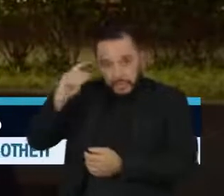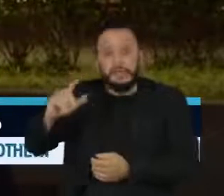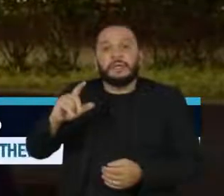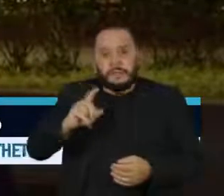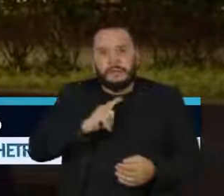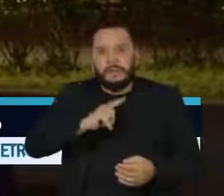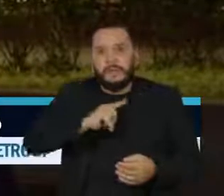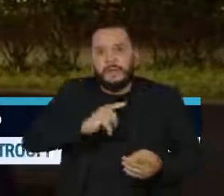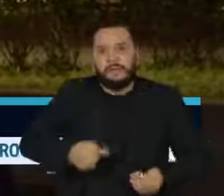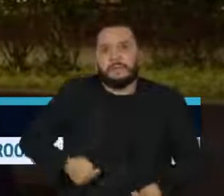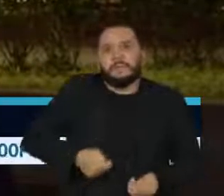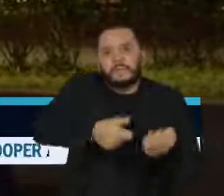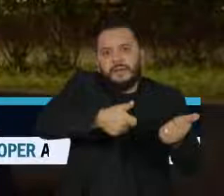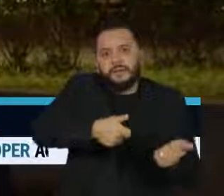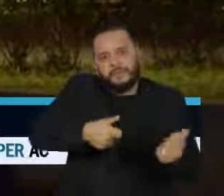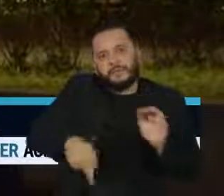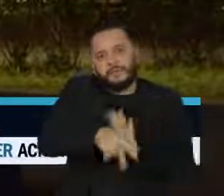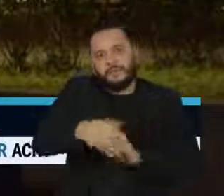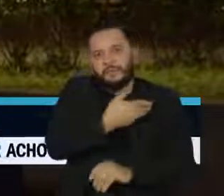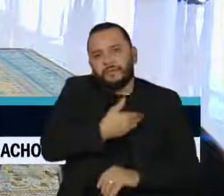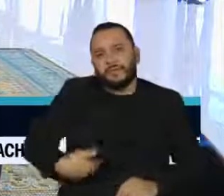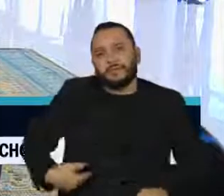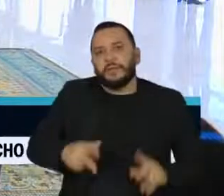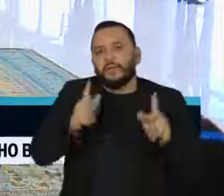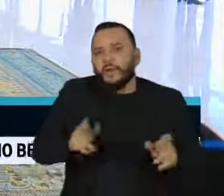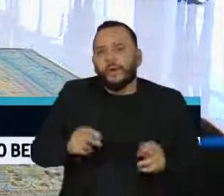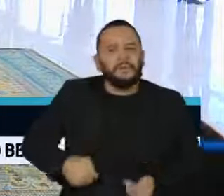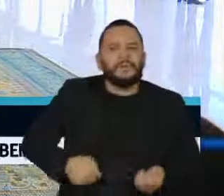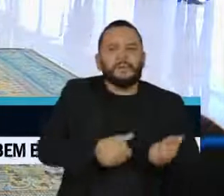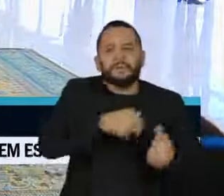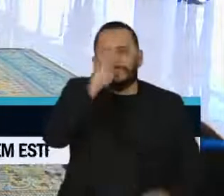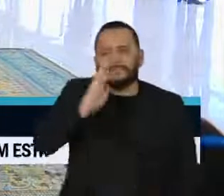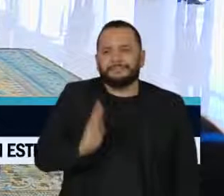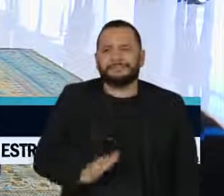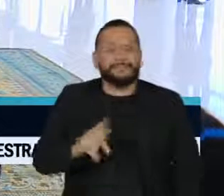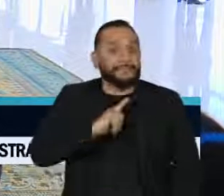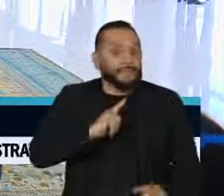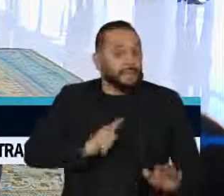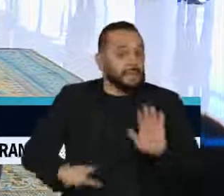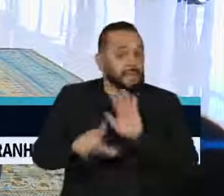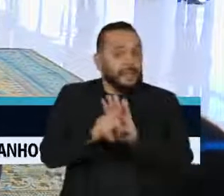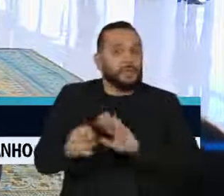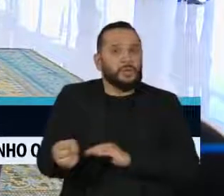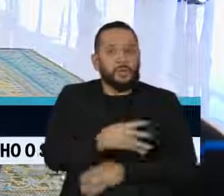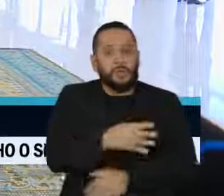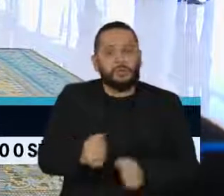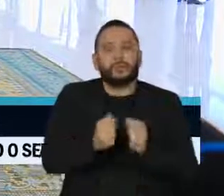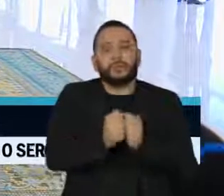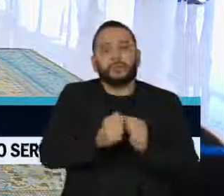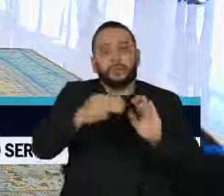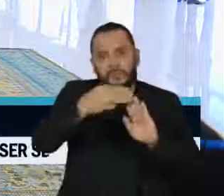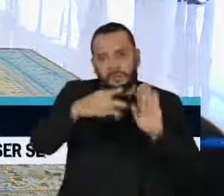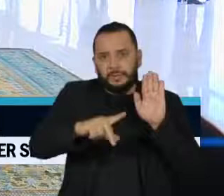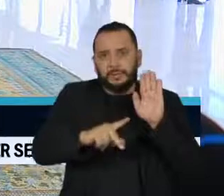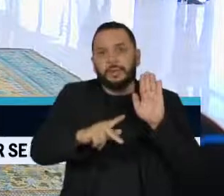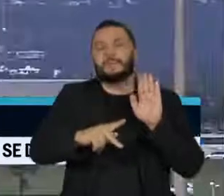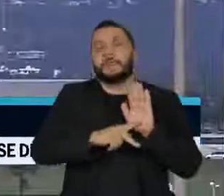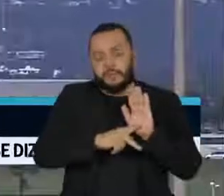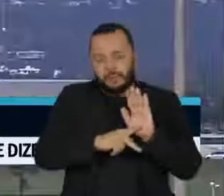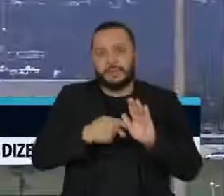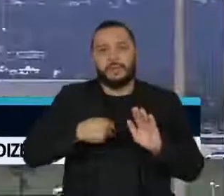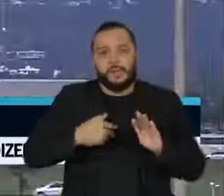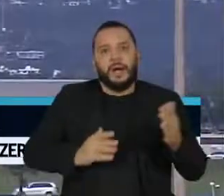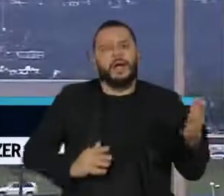transferência de renda do governo, como o Auxílio Brasil. A nova lei tem como origem uma outra medida provisória, editada em março pelo presidente